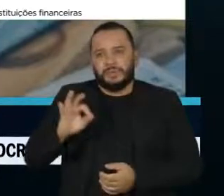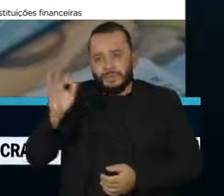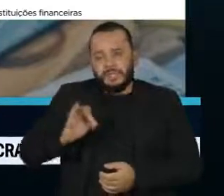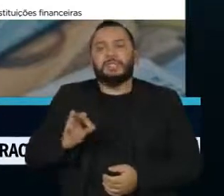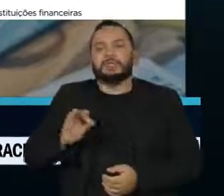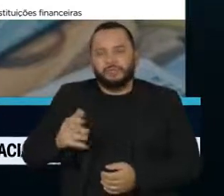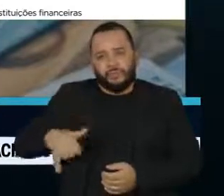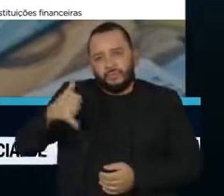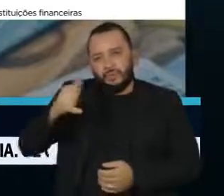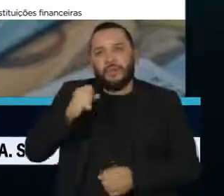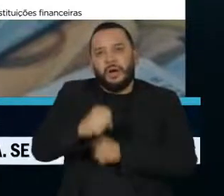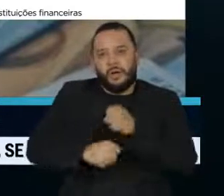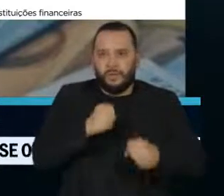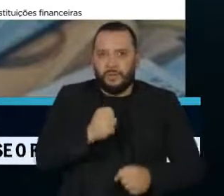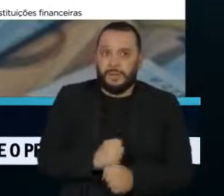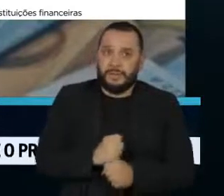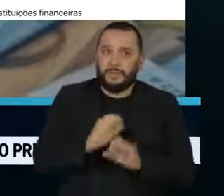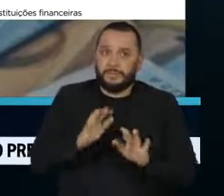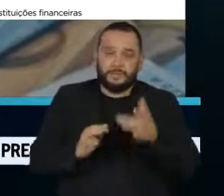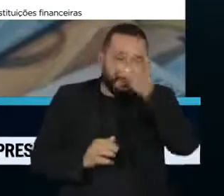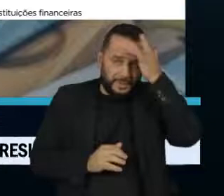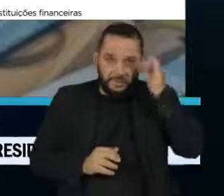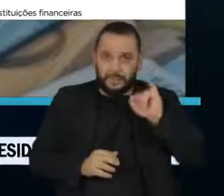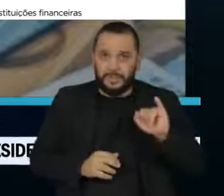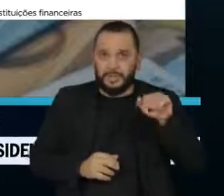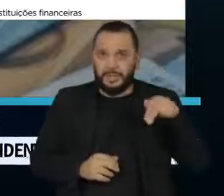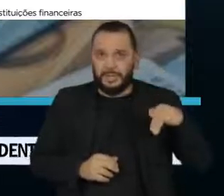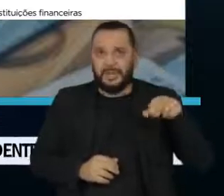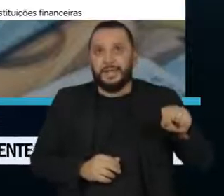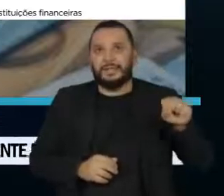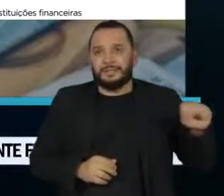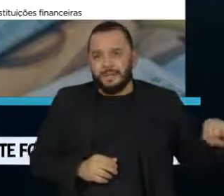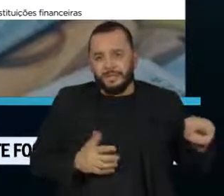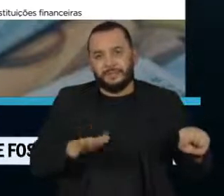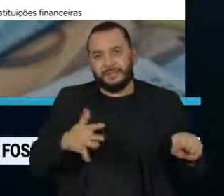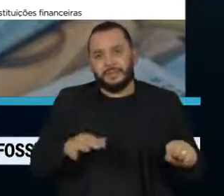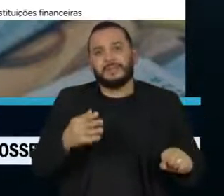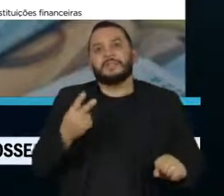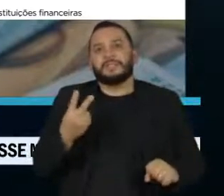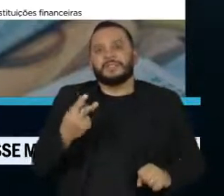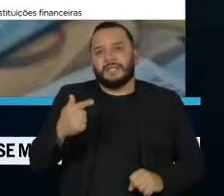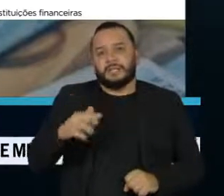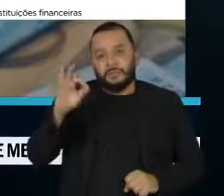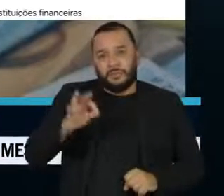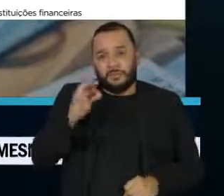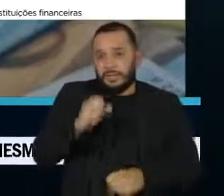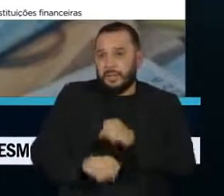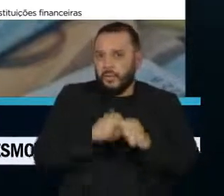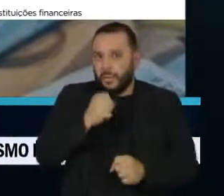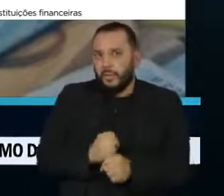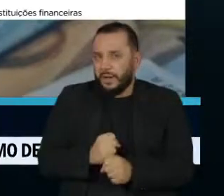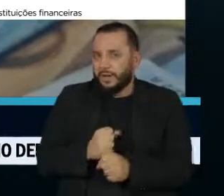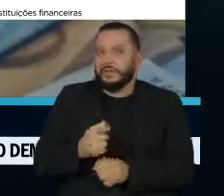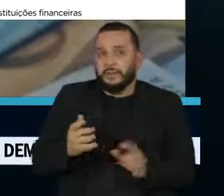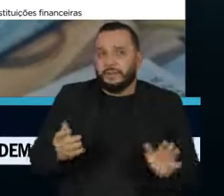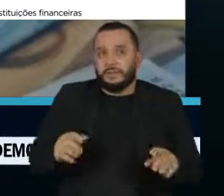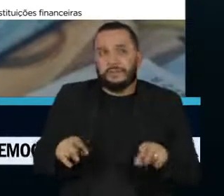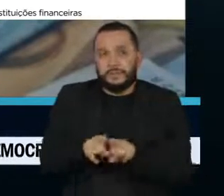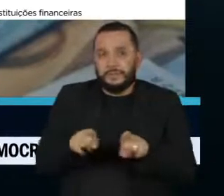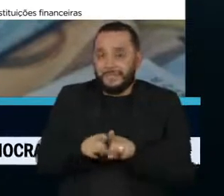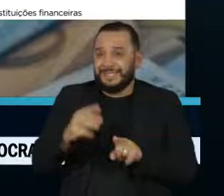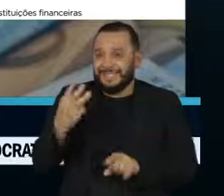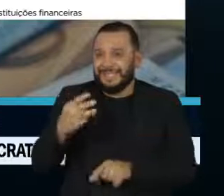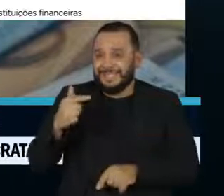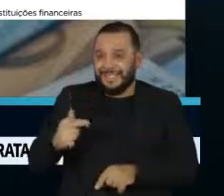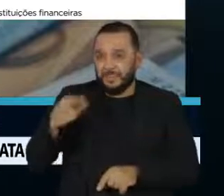consignado. Para os beneficiários do INSS, a taxa não chega a 27% ao ano. Ela encosta nos 37% ao ano